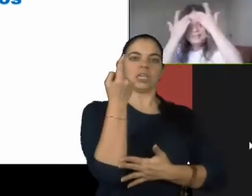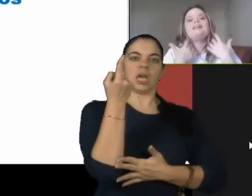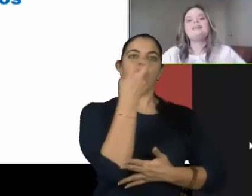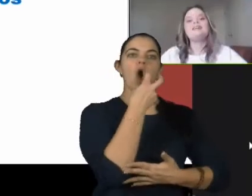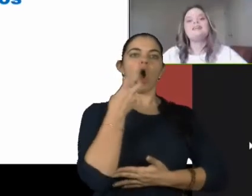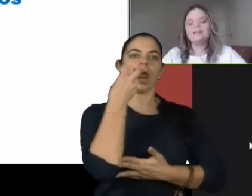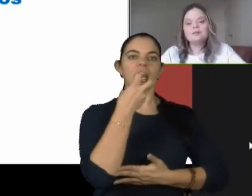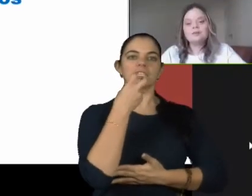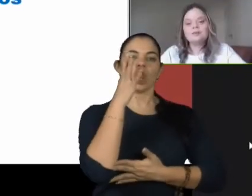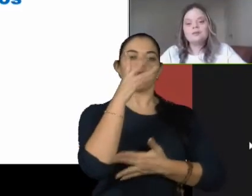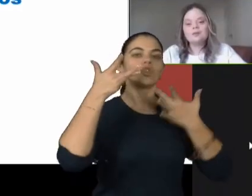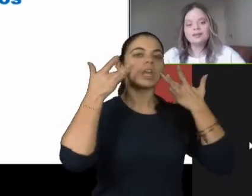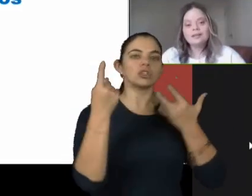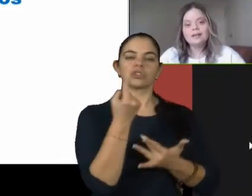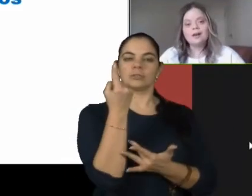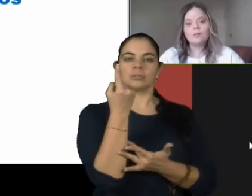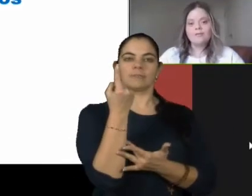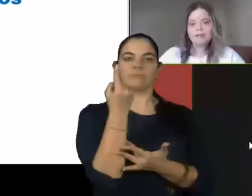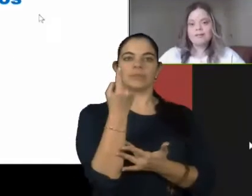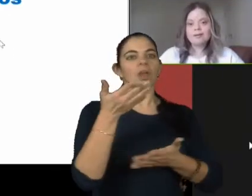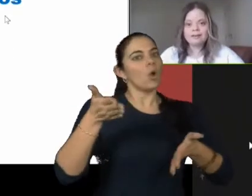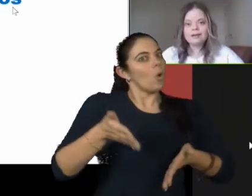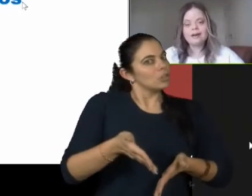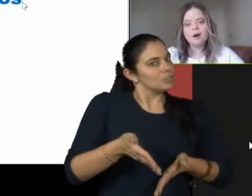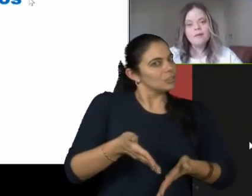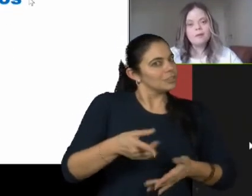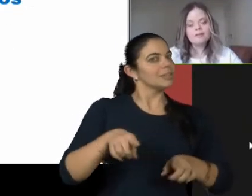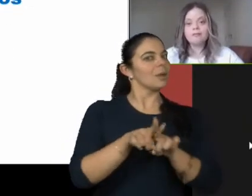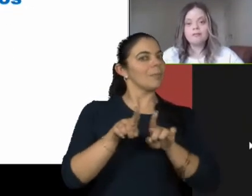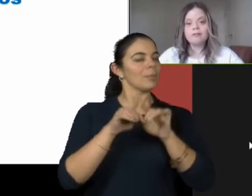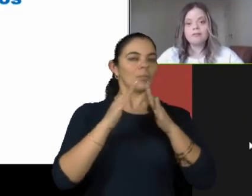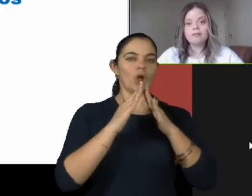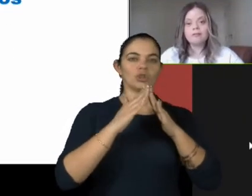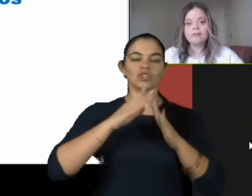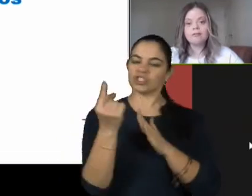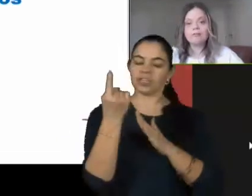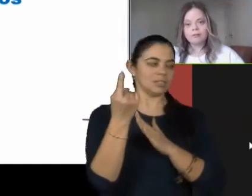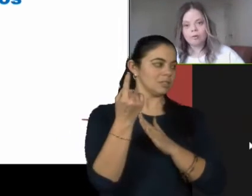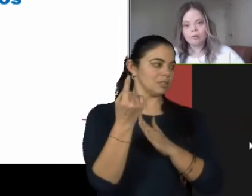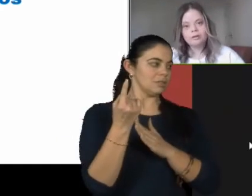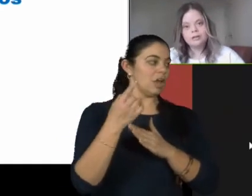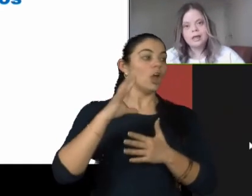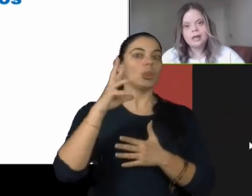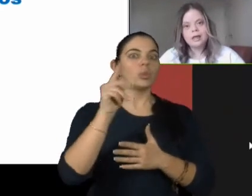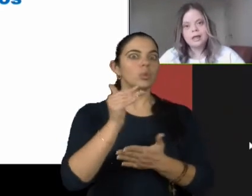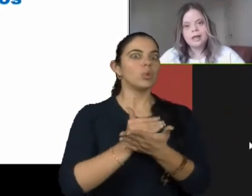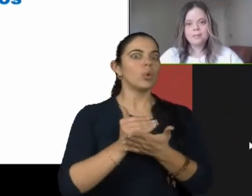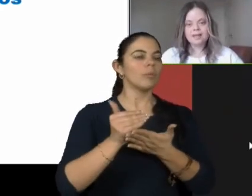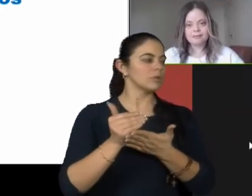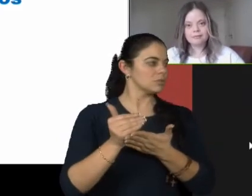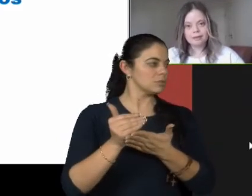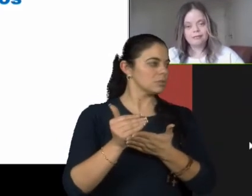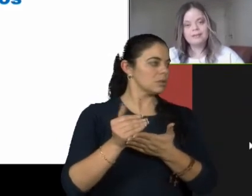E hoje estou aqui com uma voz sozinha. É uma performance de solo. tu começou as primeiras